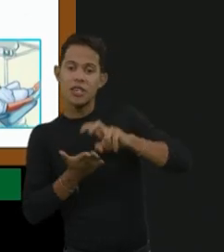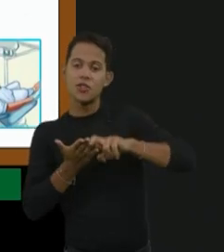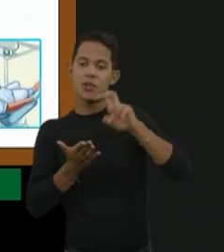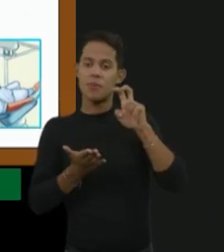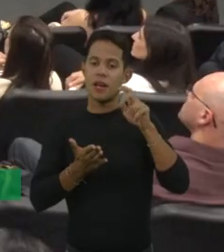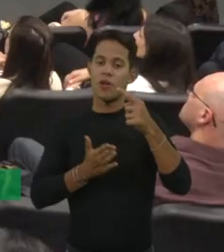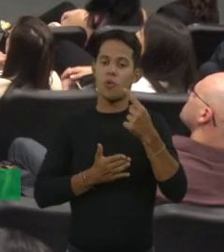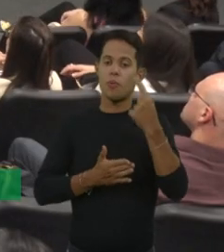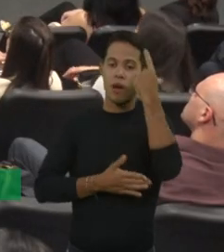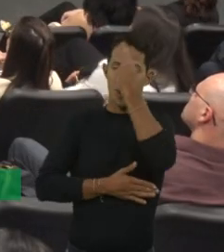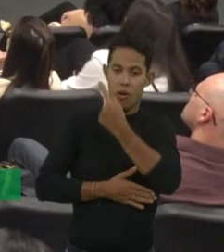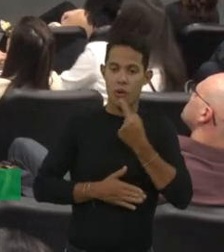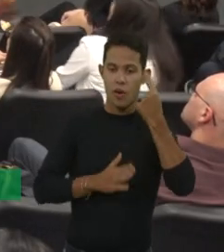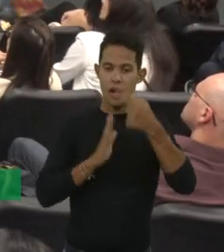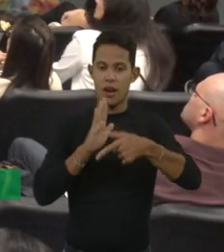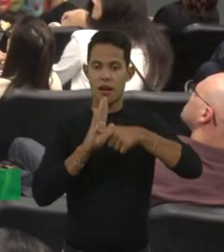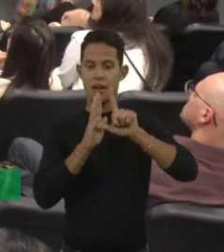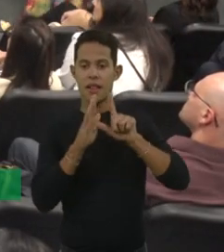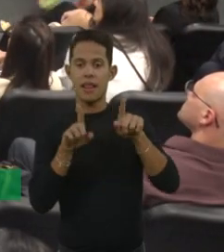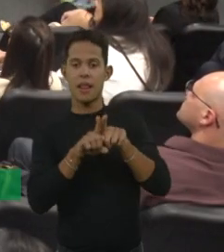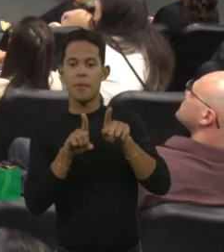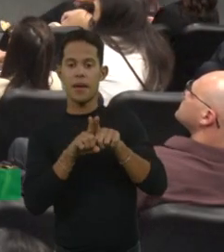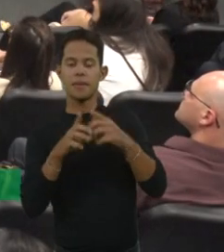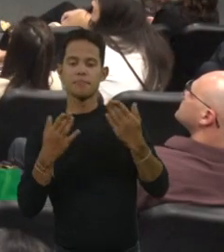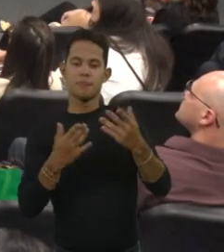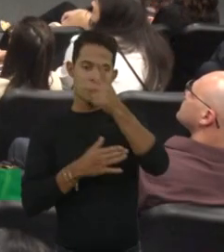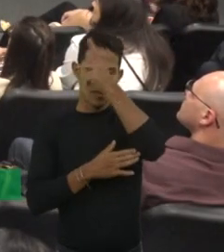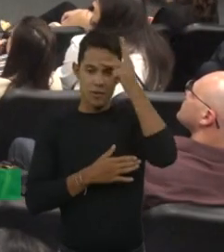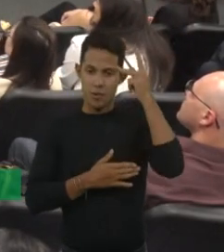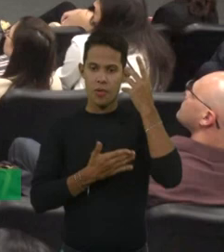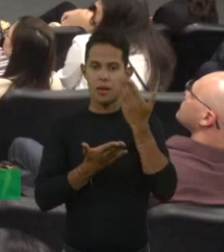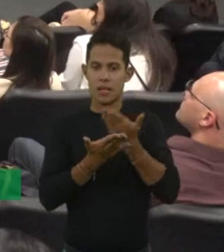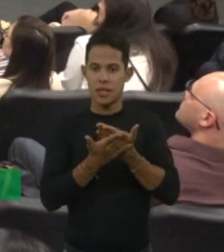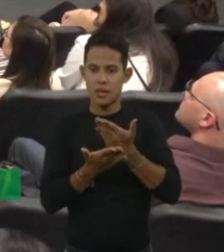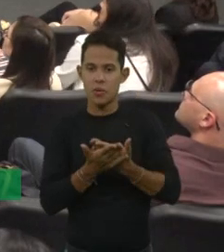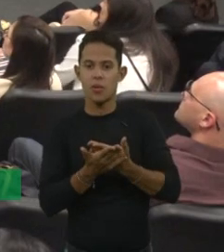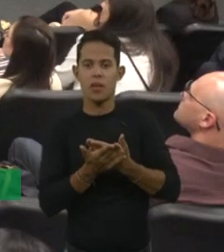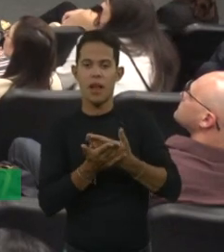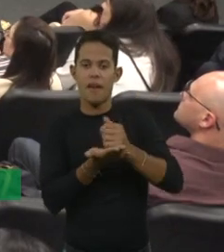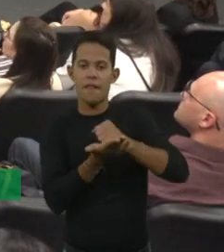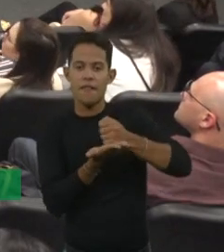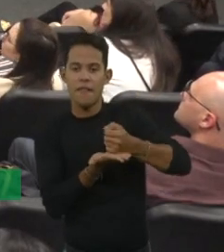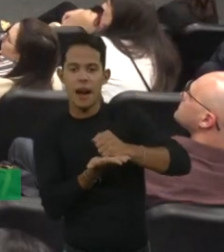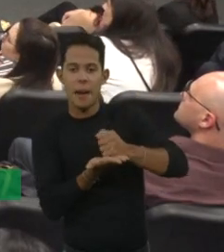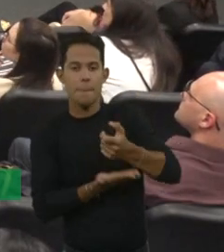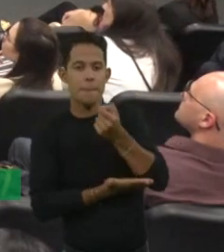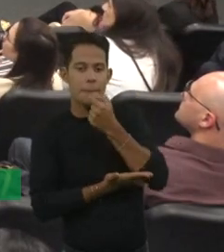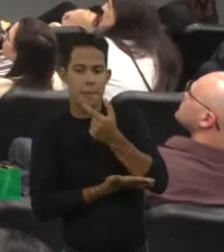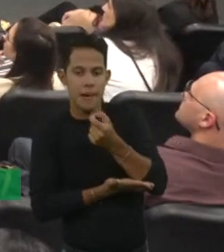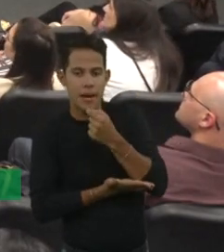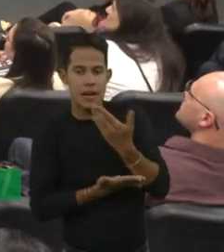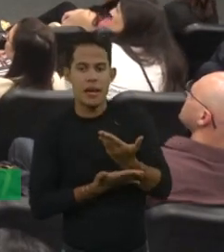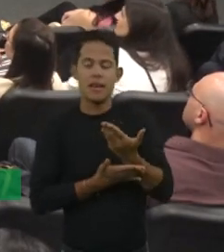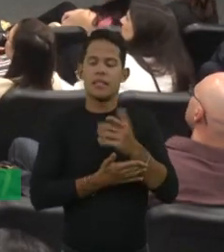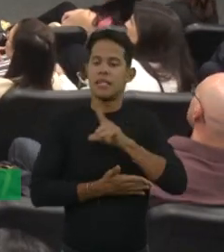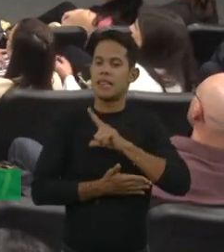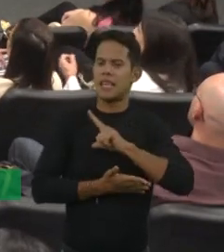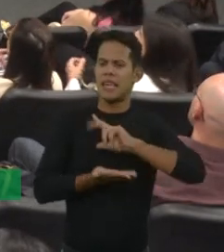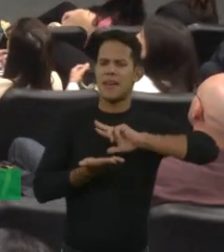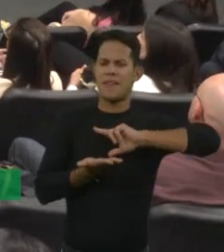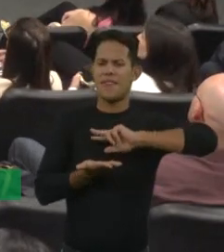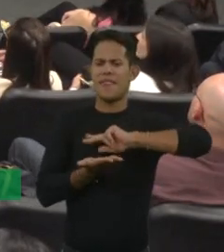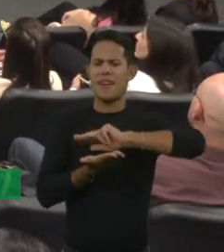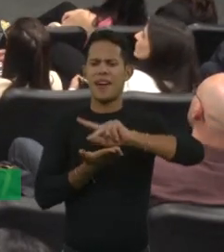adequações. O farmacêutico para dispensação, o ortopedista, porque são várias alterações articulares que a gente